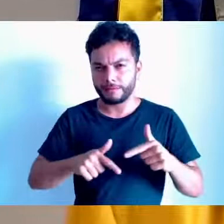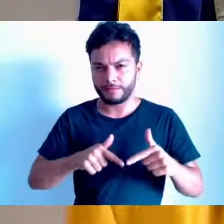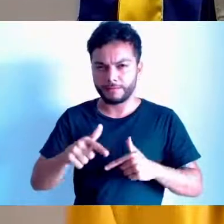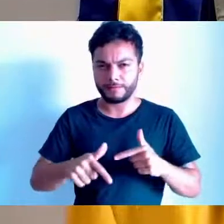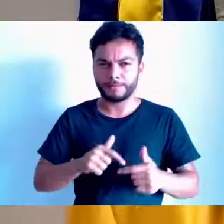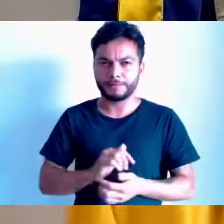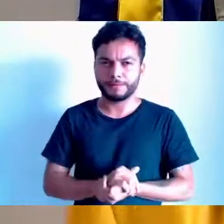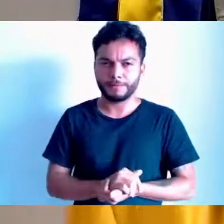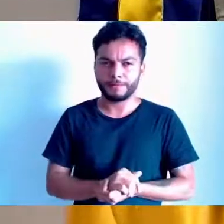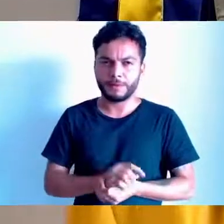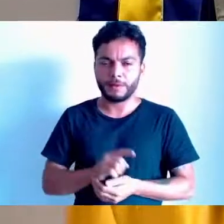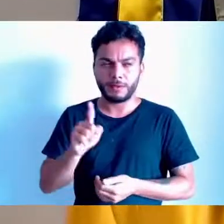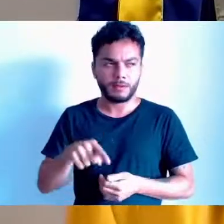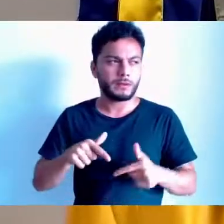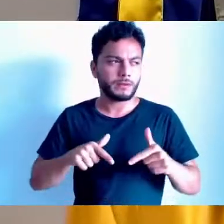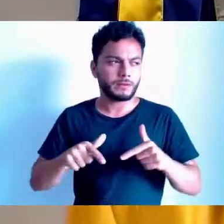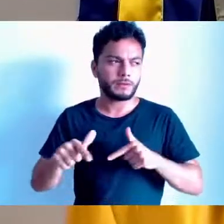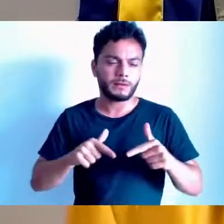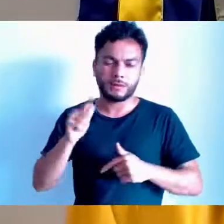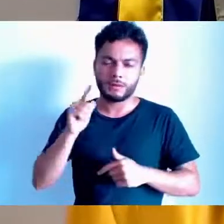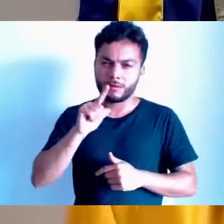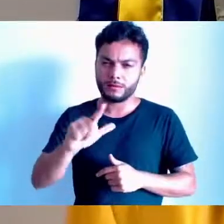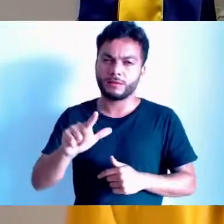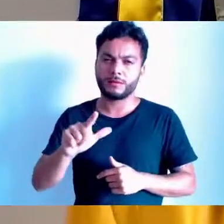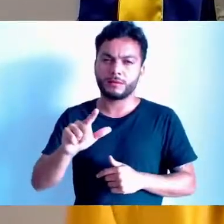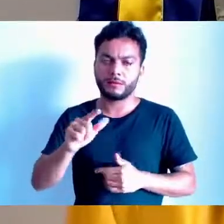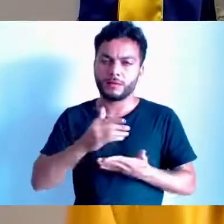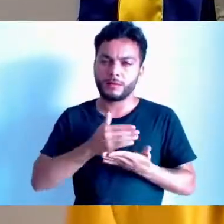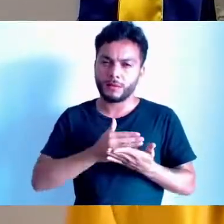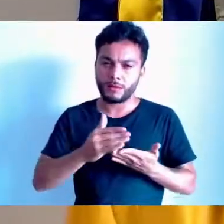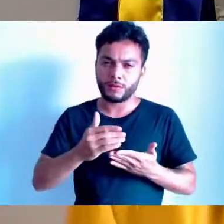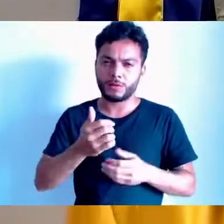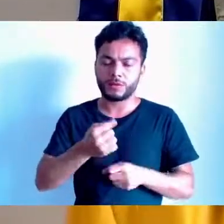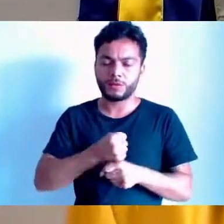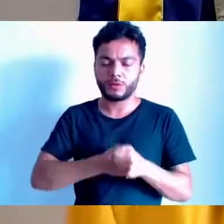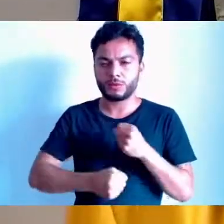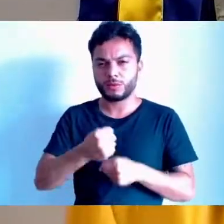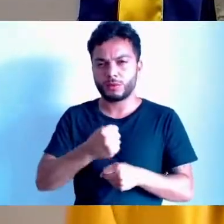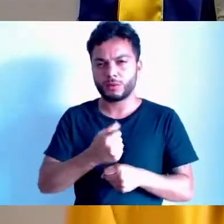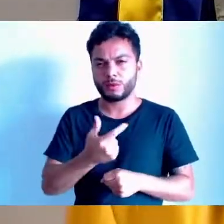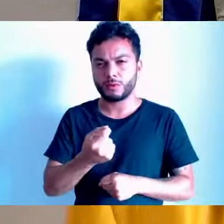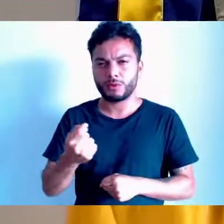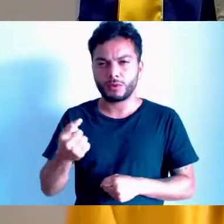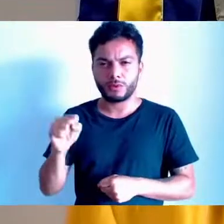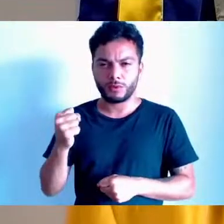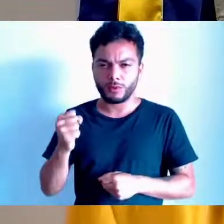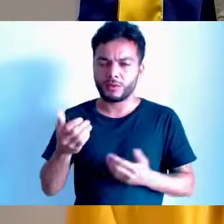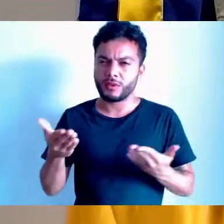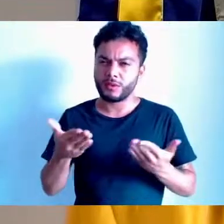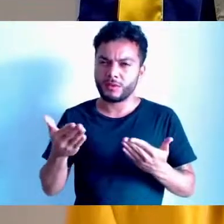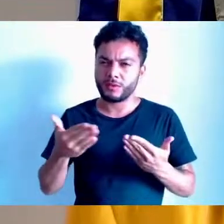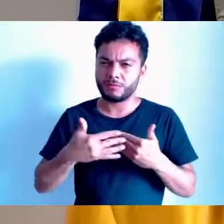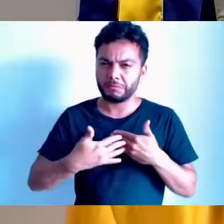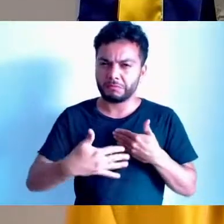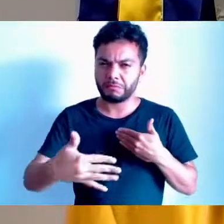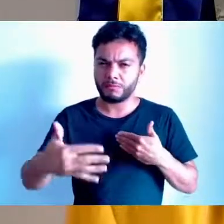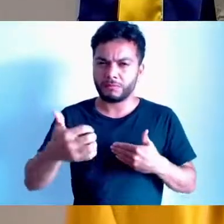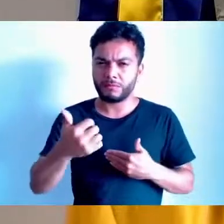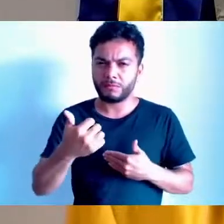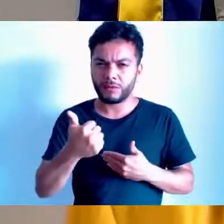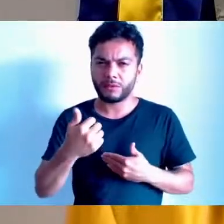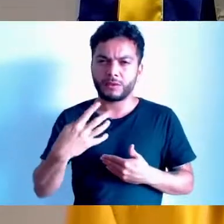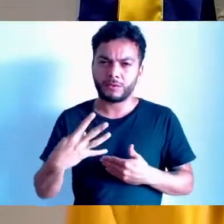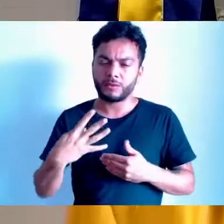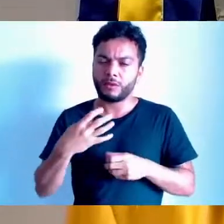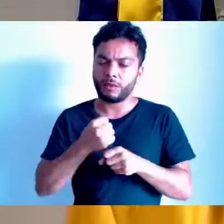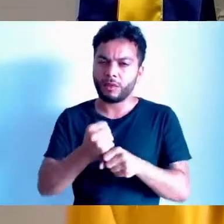que a gente conquistou em 2008, mas agora já estamos 14 anos para frente e, infelizmente, pouco tem se feito.